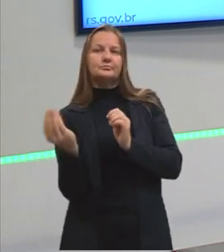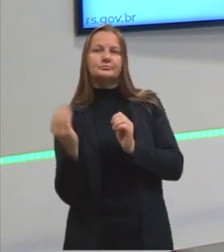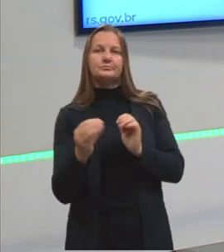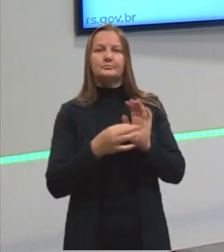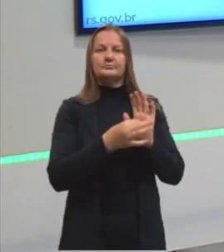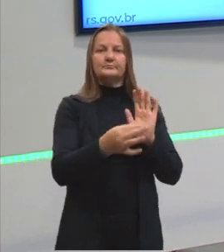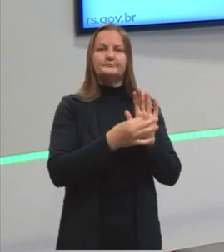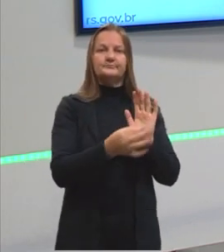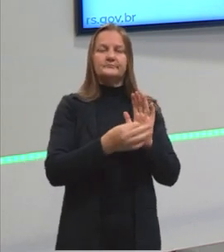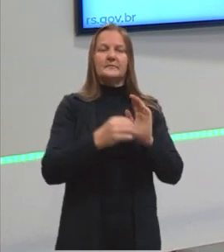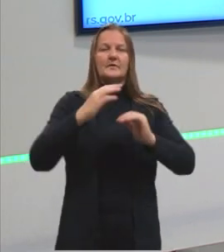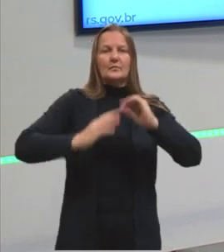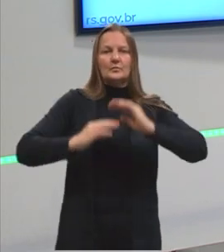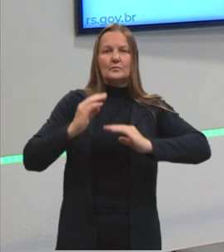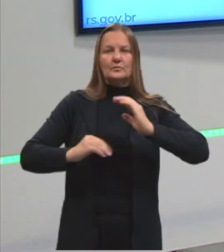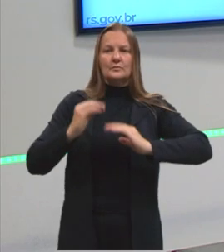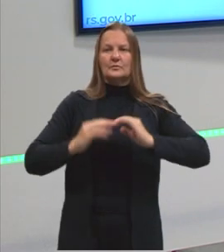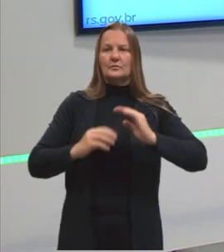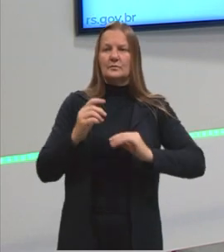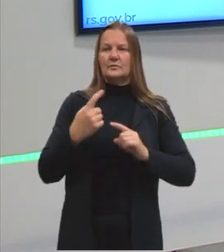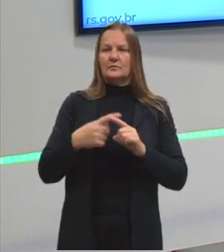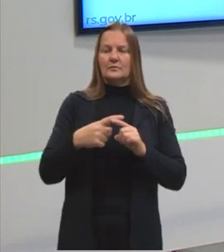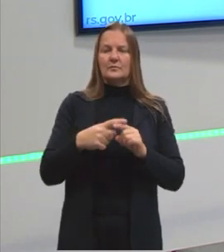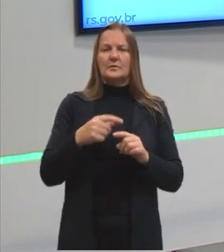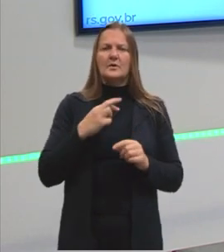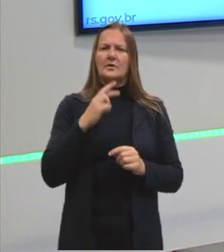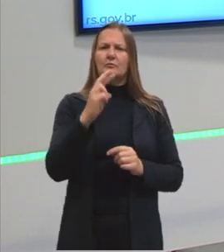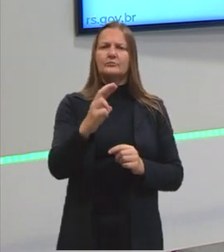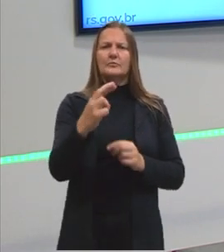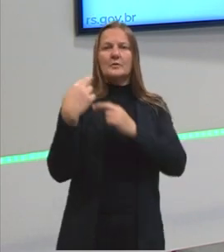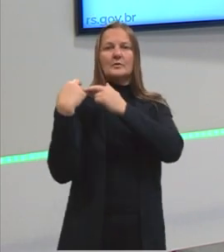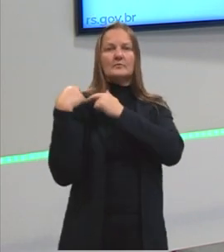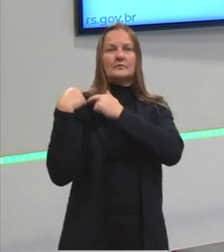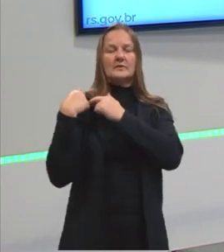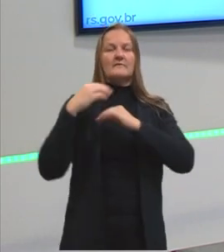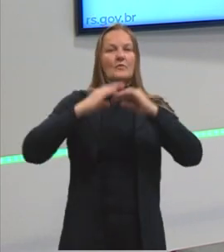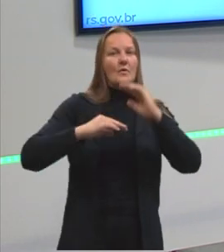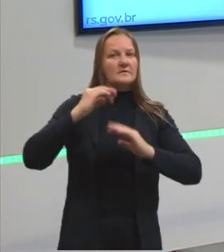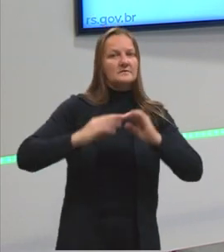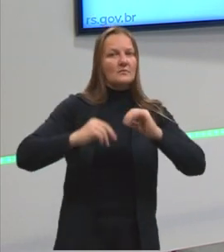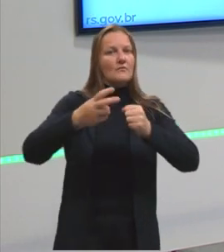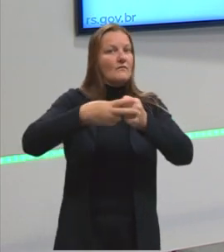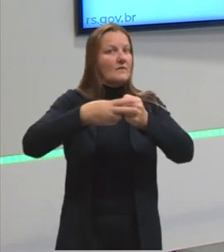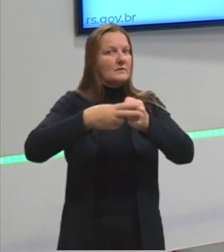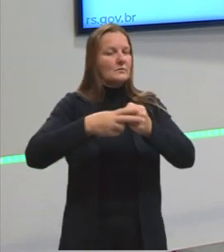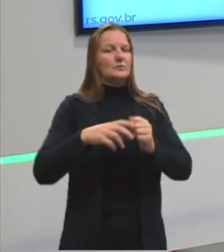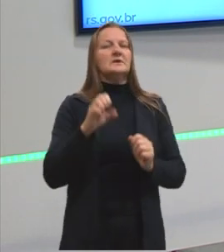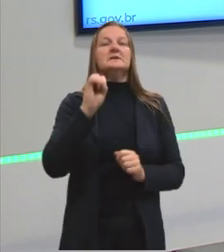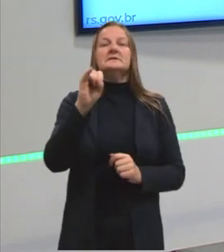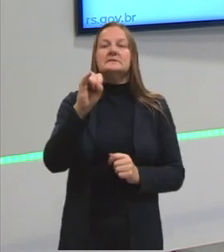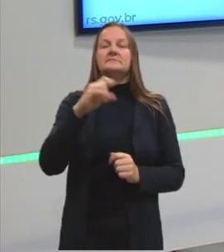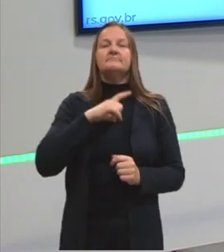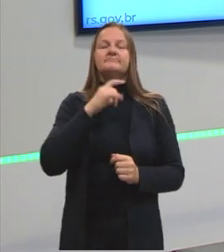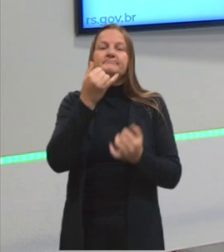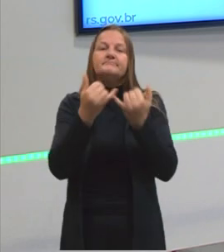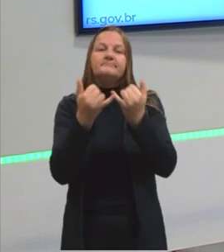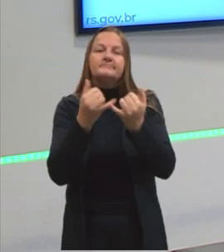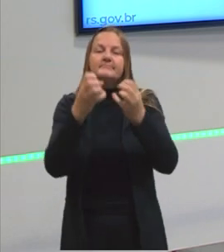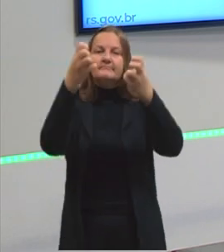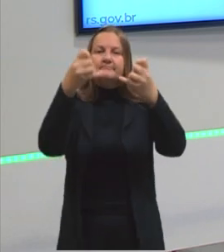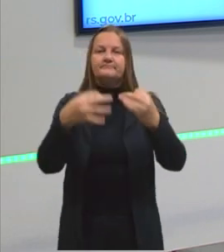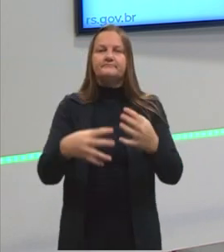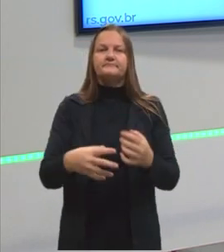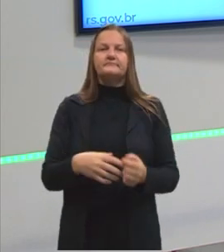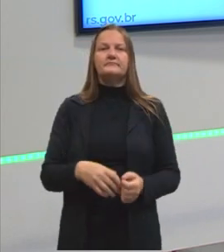sujeito que age, porque aquele sujeito é responsável pela ação. Quando vocês dizem, por exemplo, o